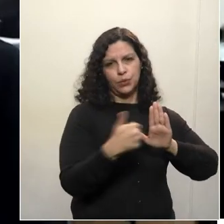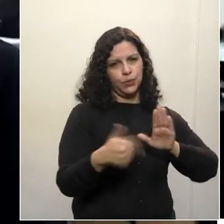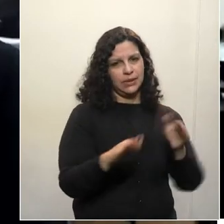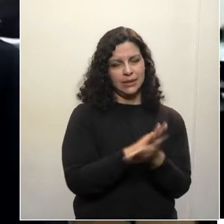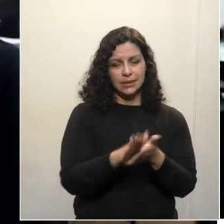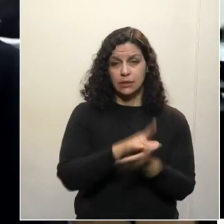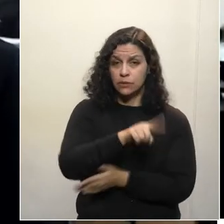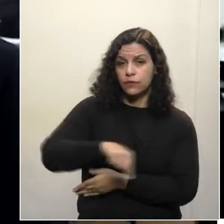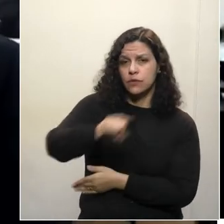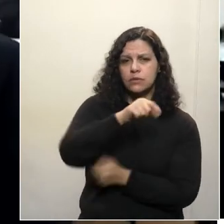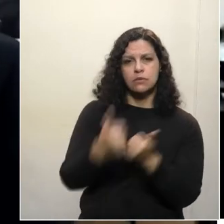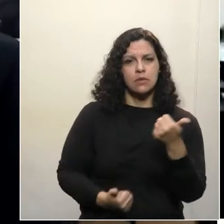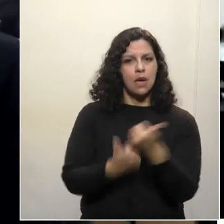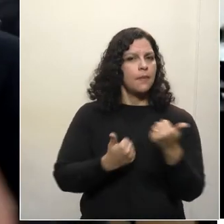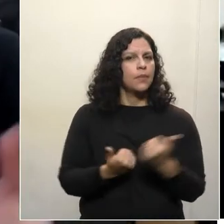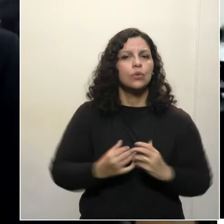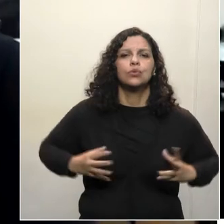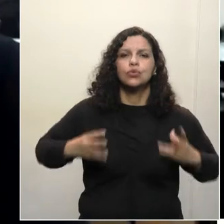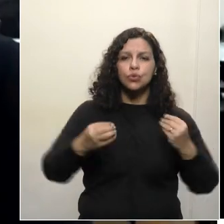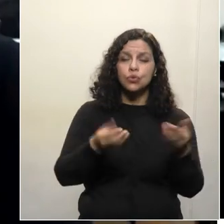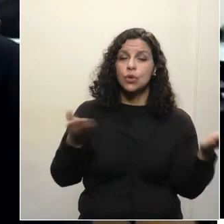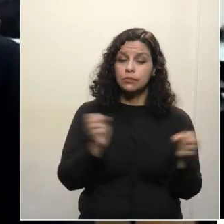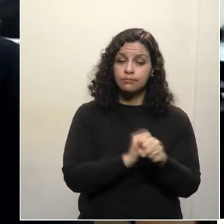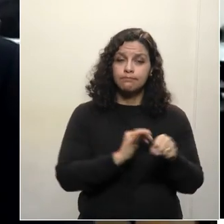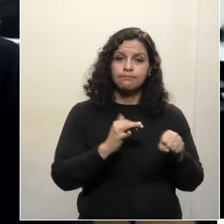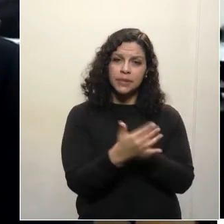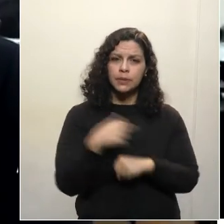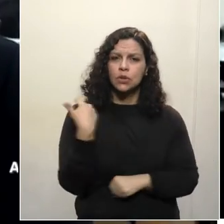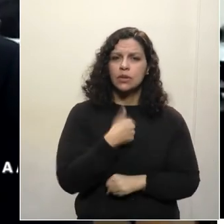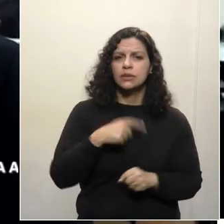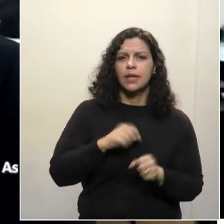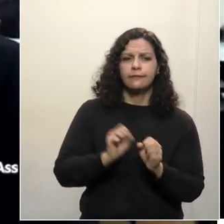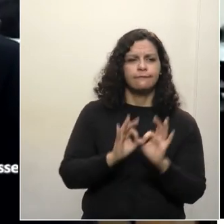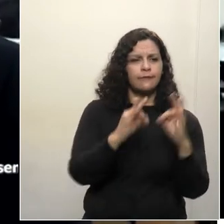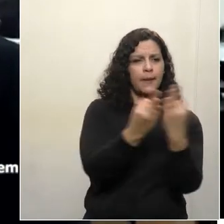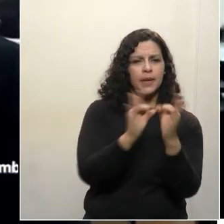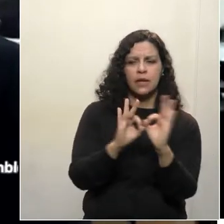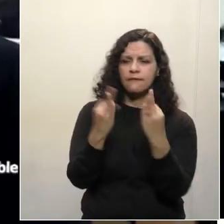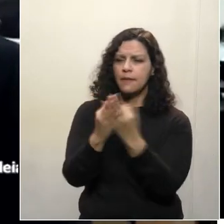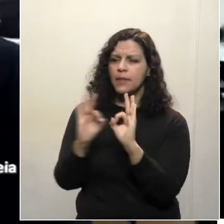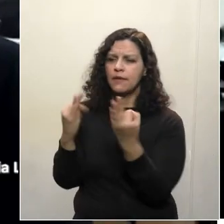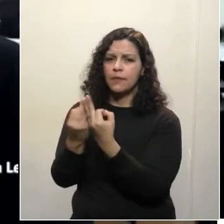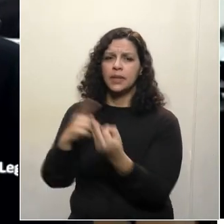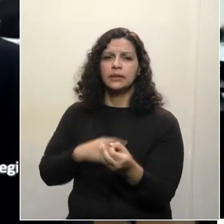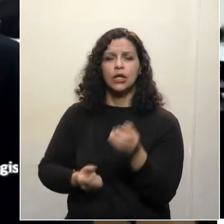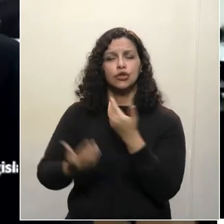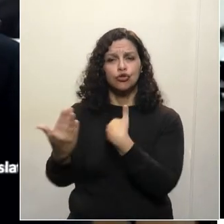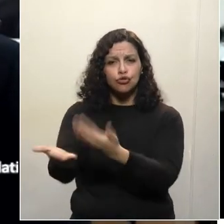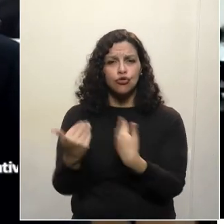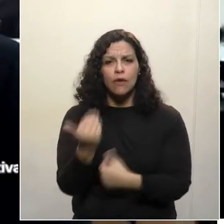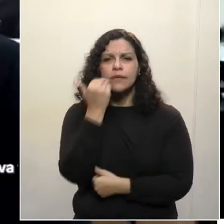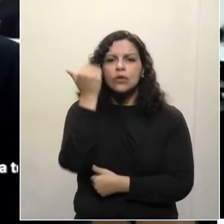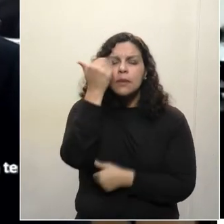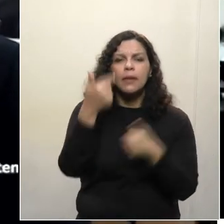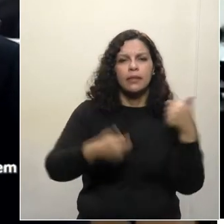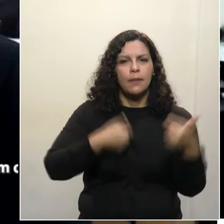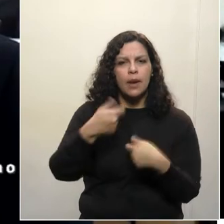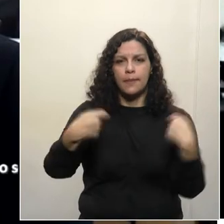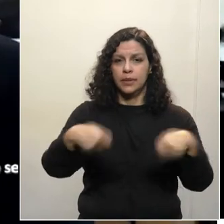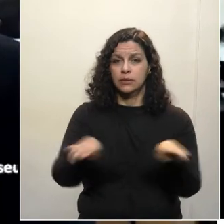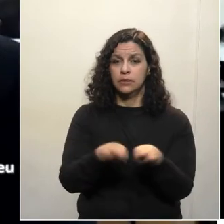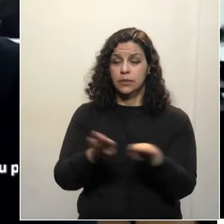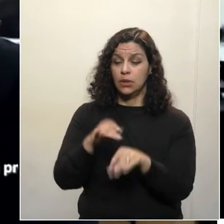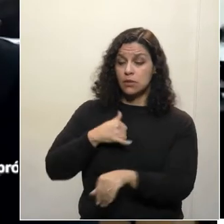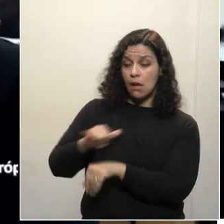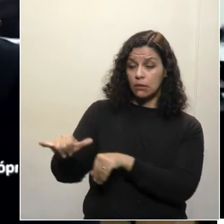gostaria de pedir o apoio para todos, que na pandemia nós temos várias famílias que têm jovens e adolescentes que precisam trabalhar, e é uma forma que o